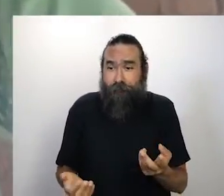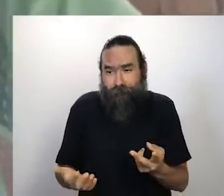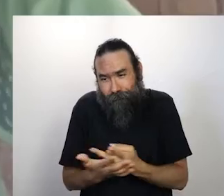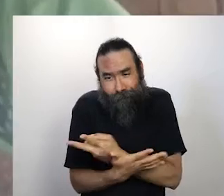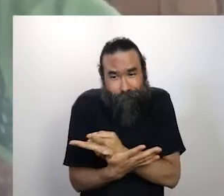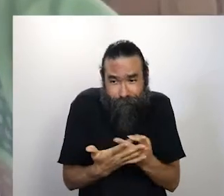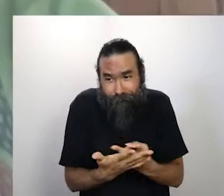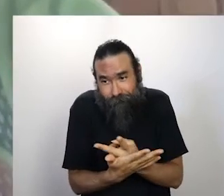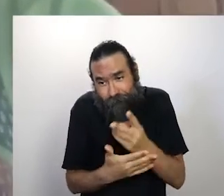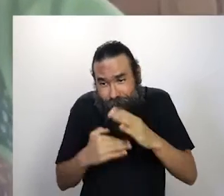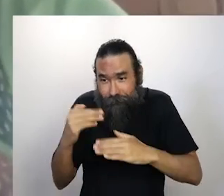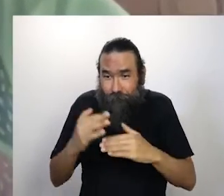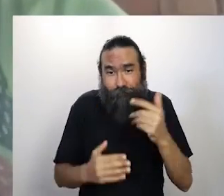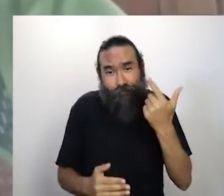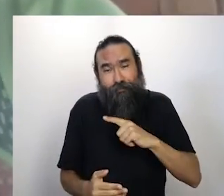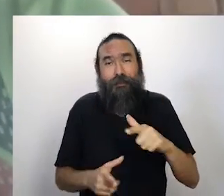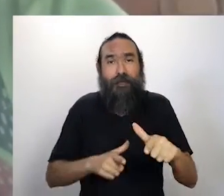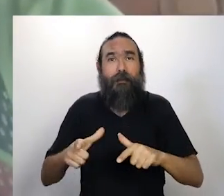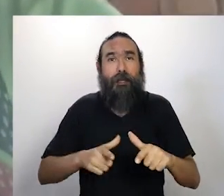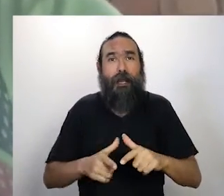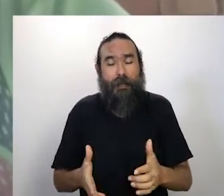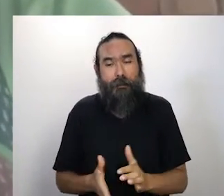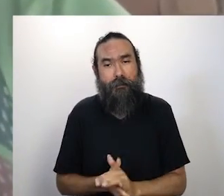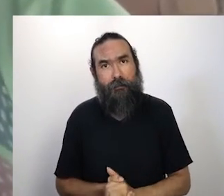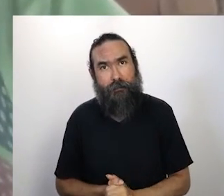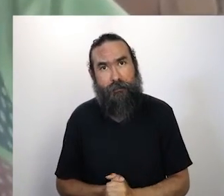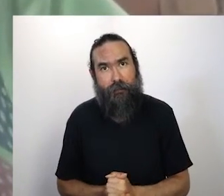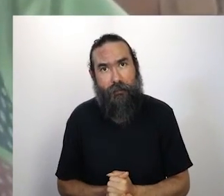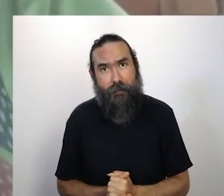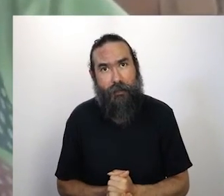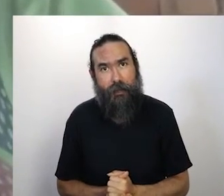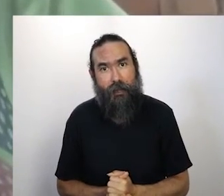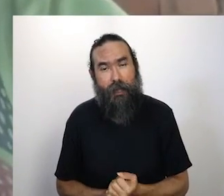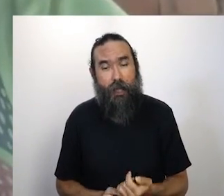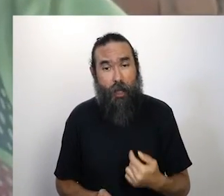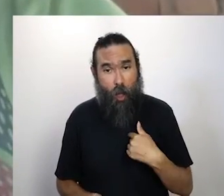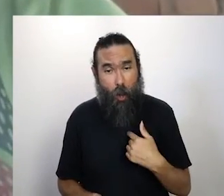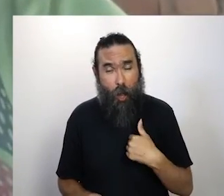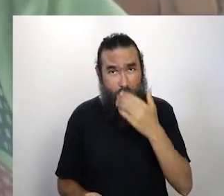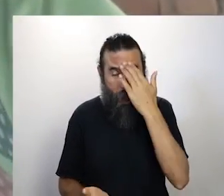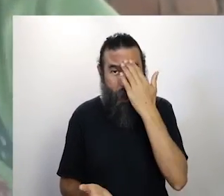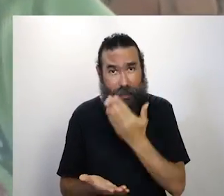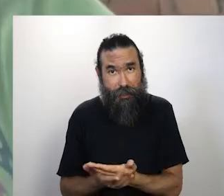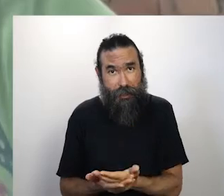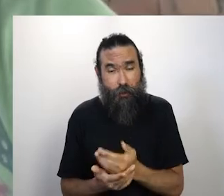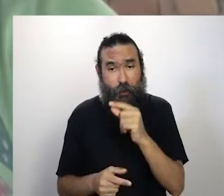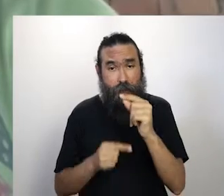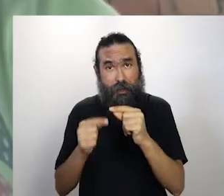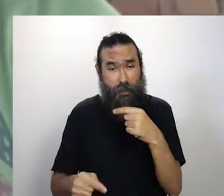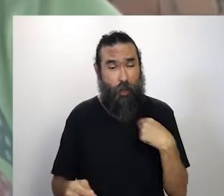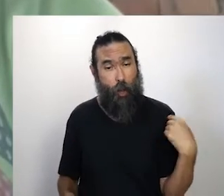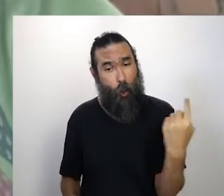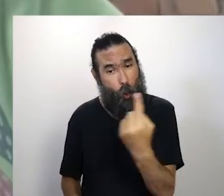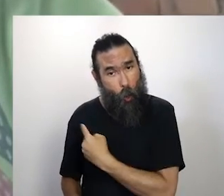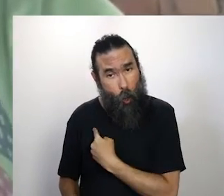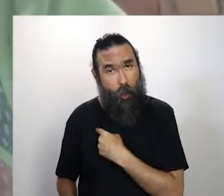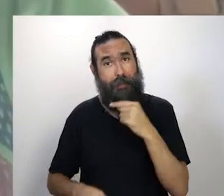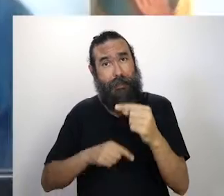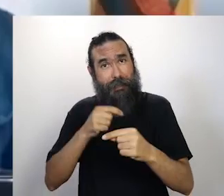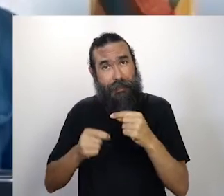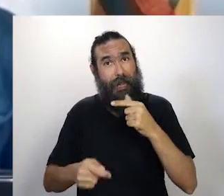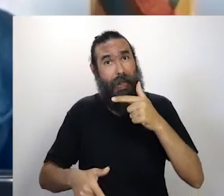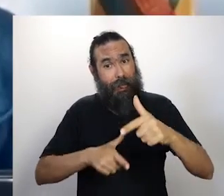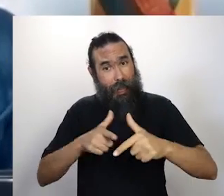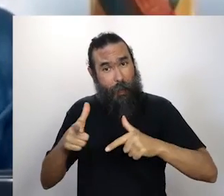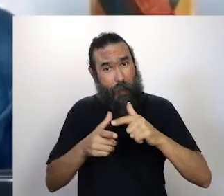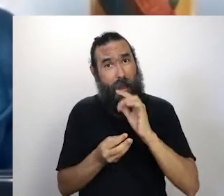a gente vai achando nesse caminho. Isso. Irmão, eu acredito que, para a gente que faz arte, eu acho